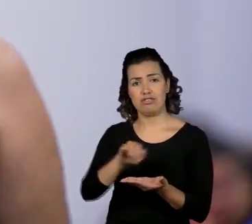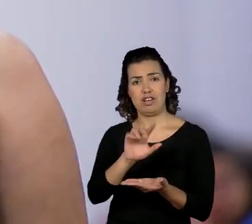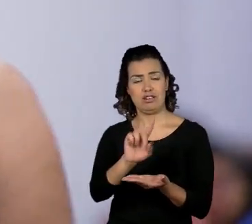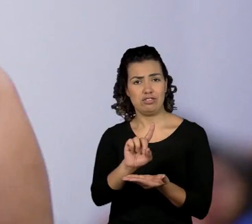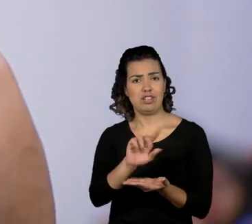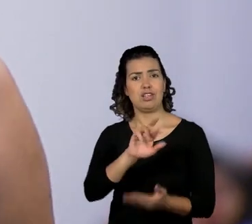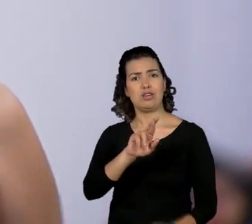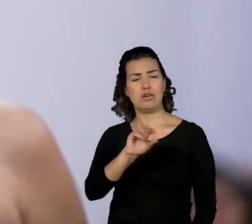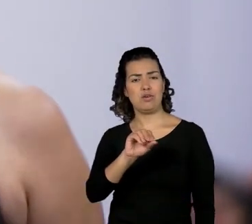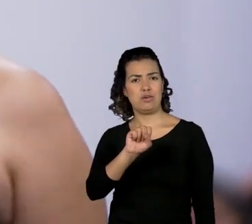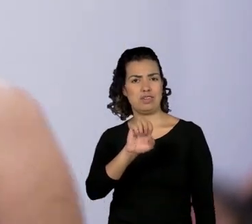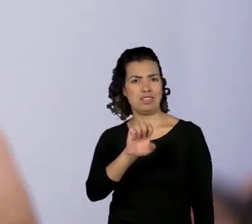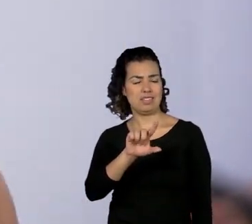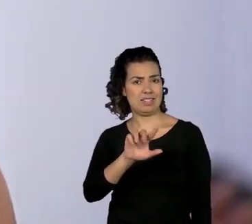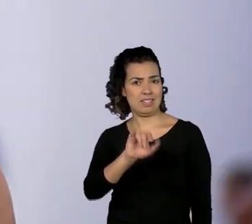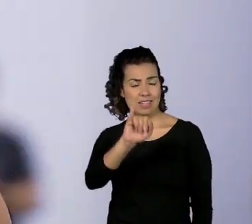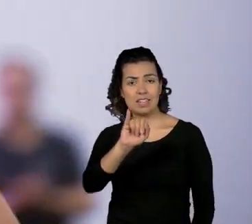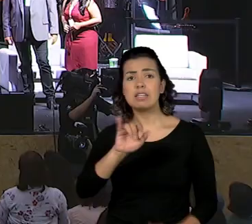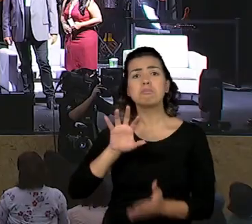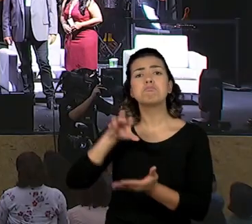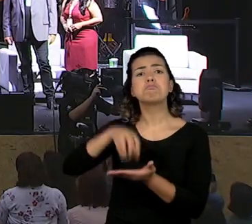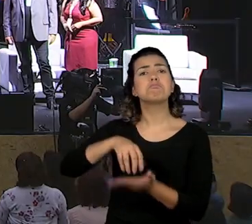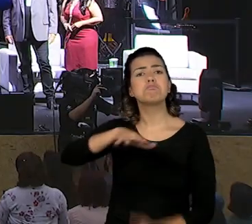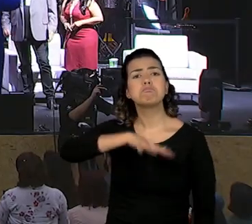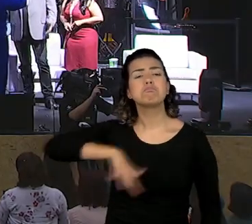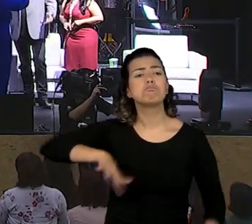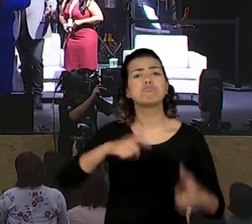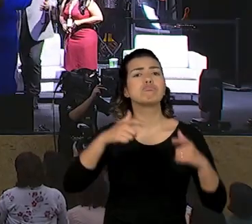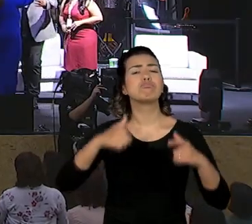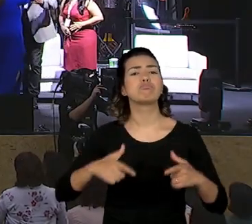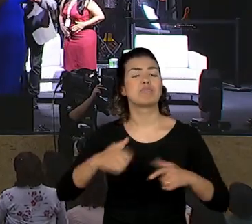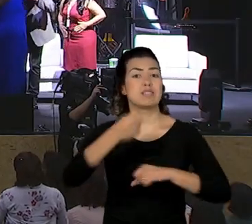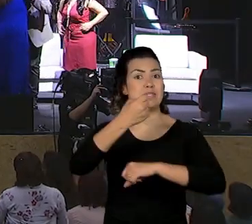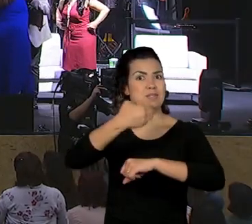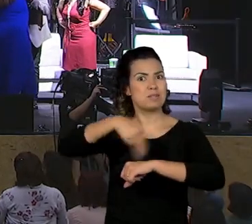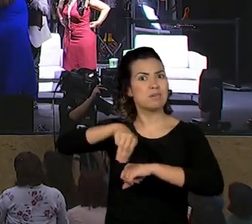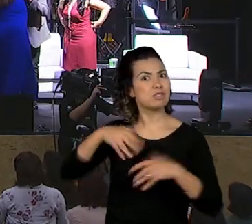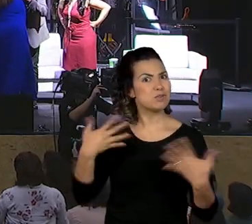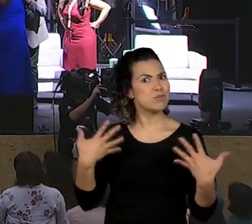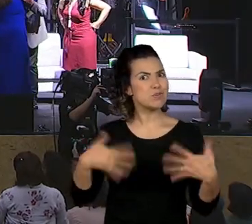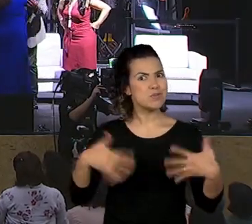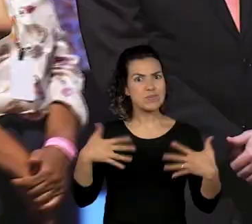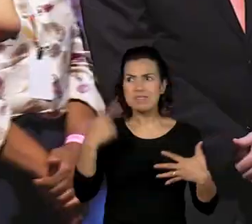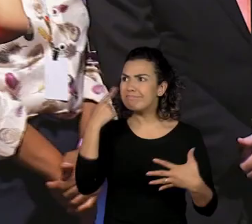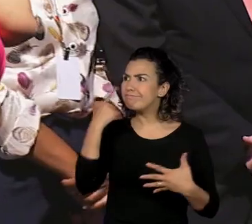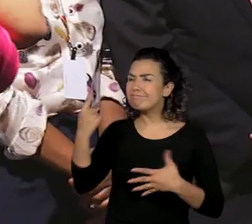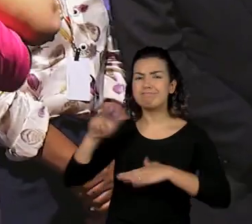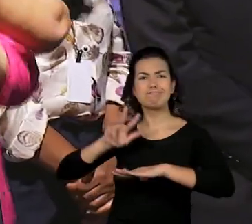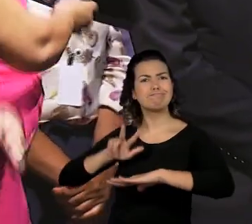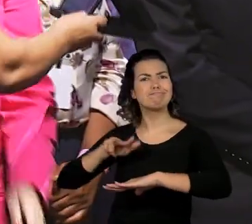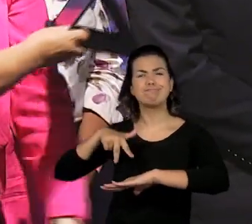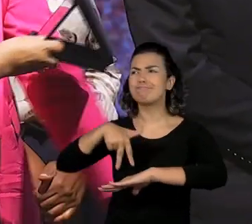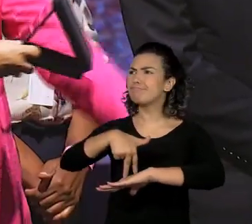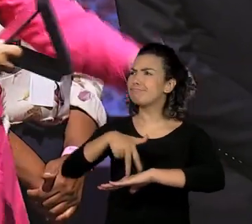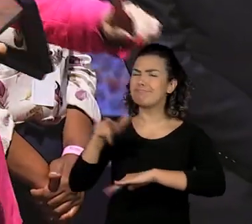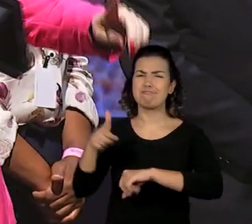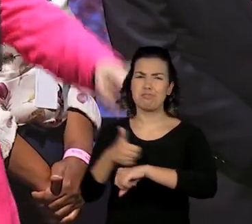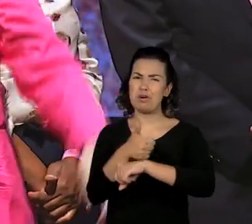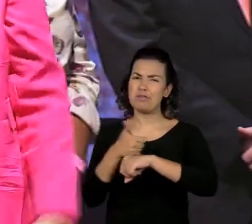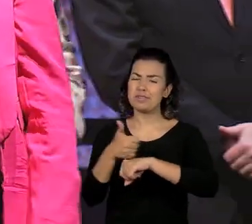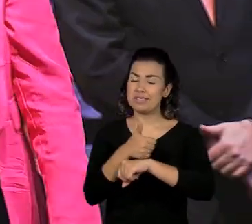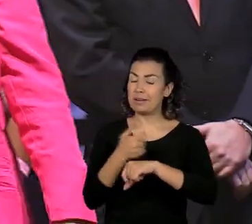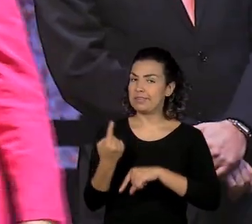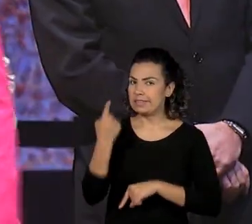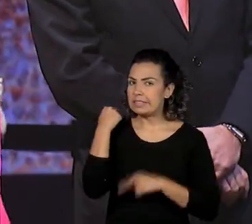Mateus. Está aí, Drede São Mateus, representada também ao palco, tendo uma profissional que foi um chororô,